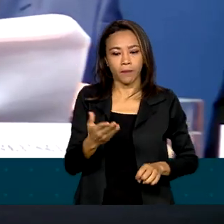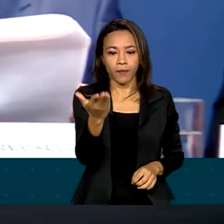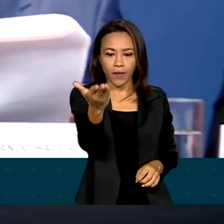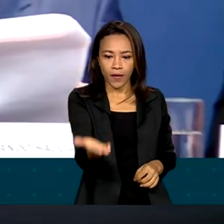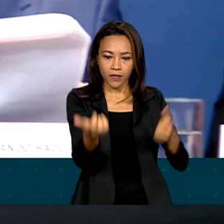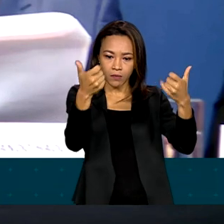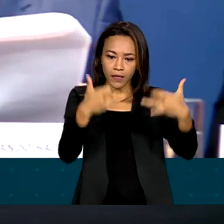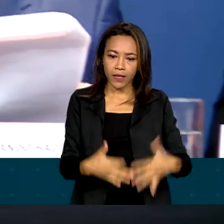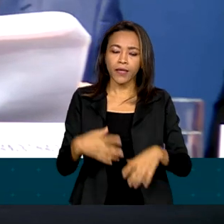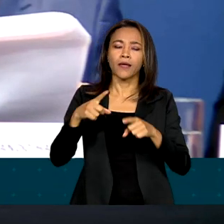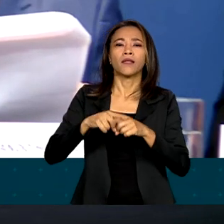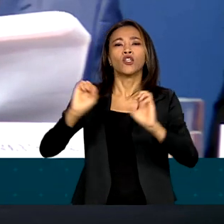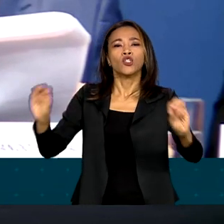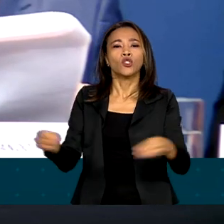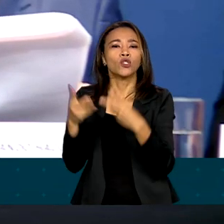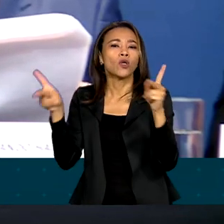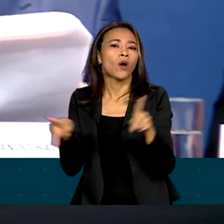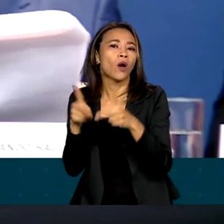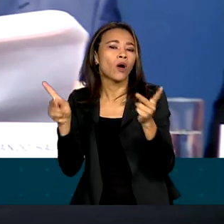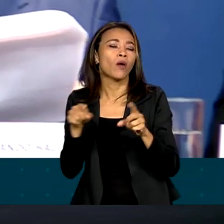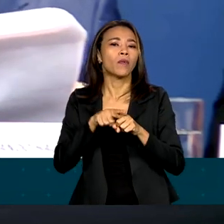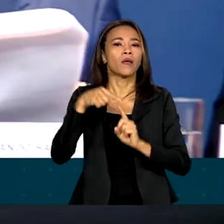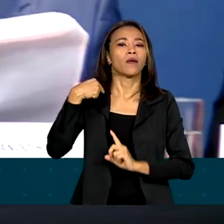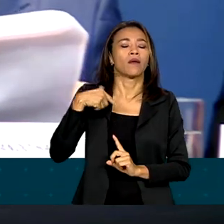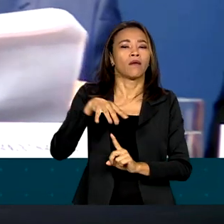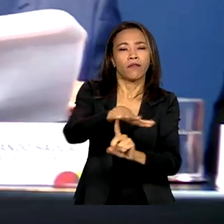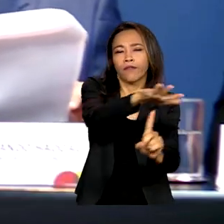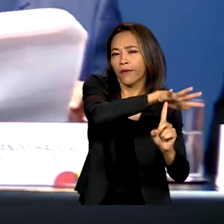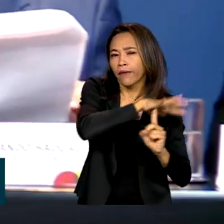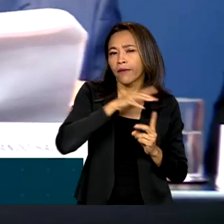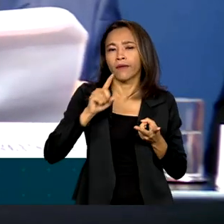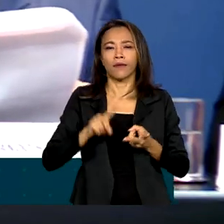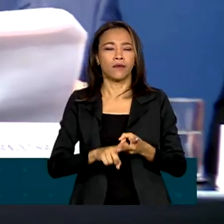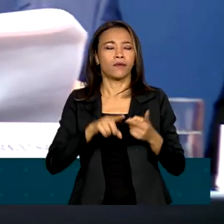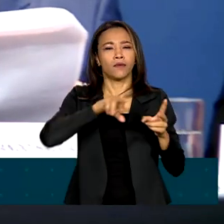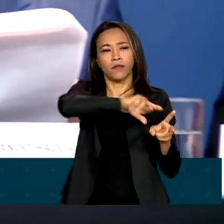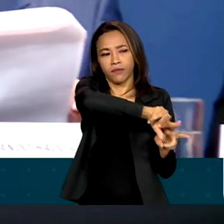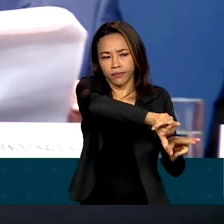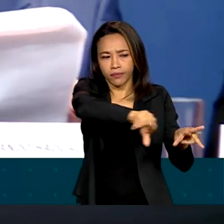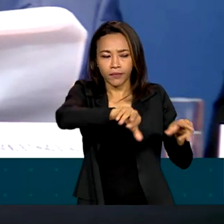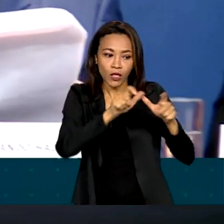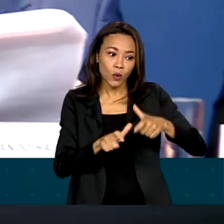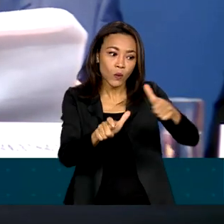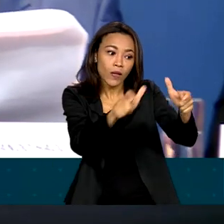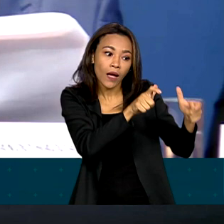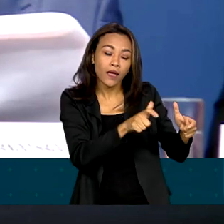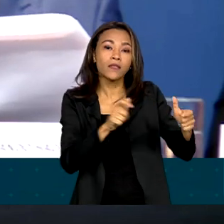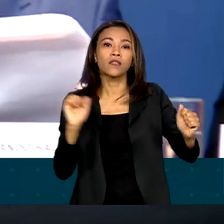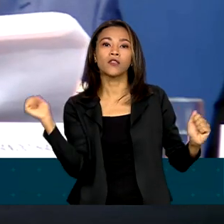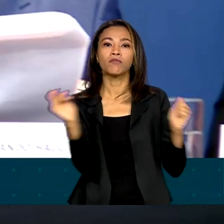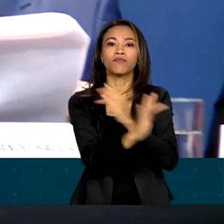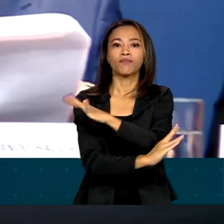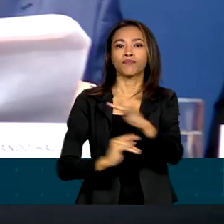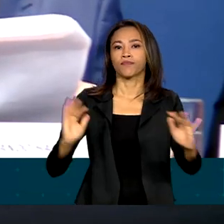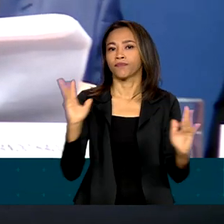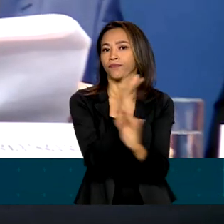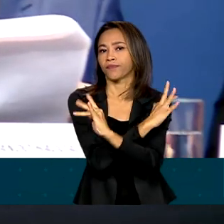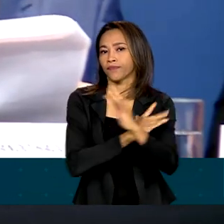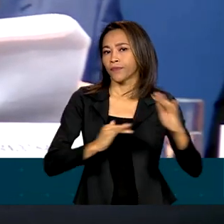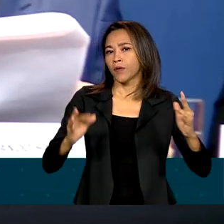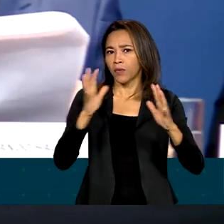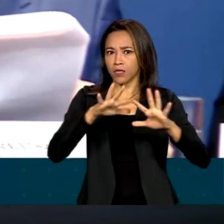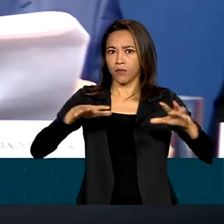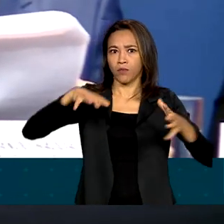shoppings, praças e centros de economia popular, como feiras e mercados, mas também em espaços de grande circulação, como centros